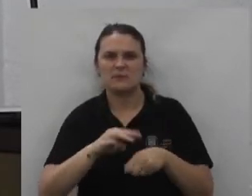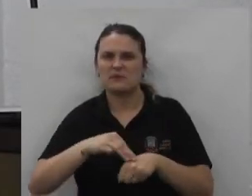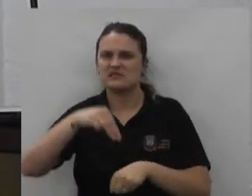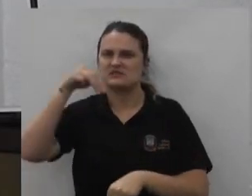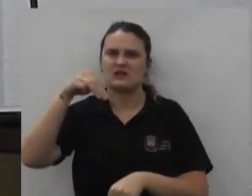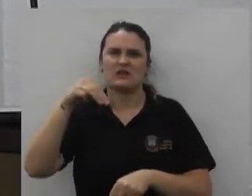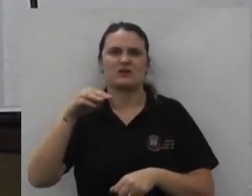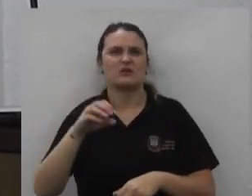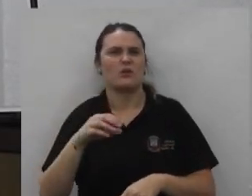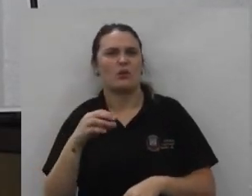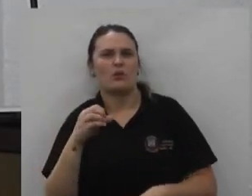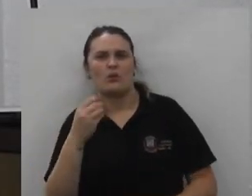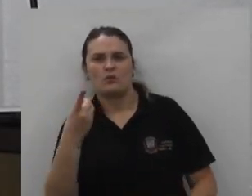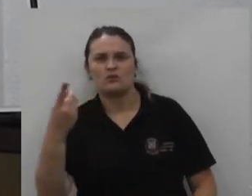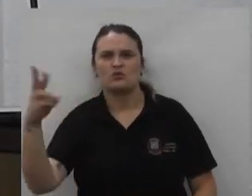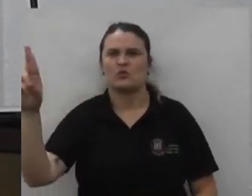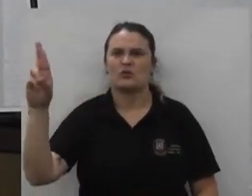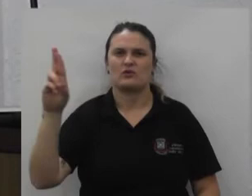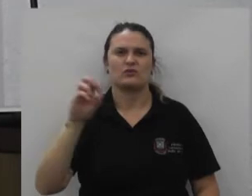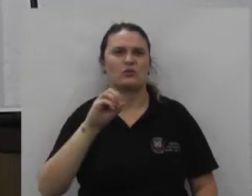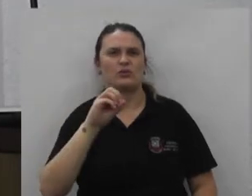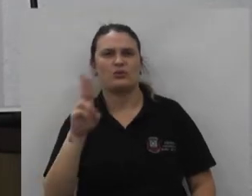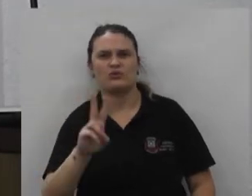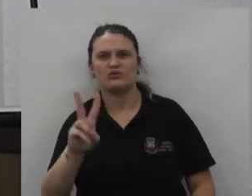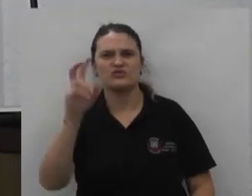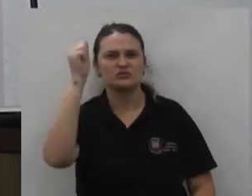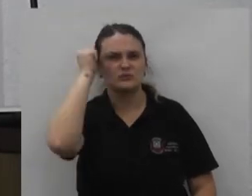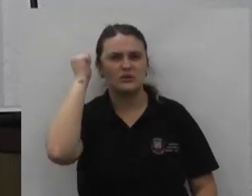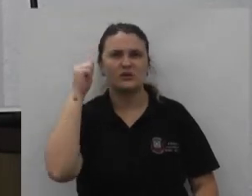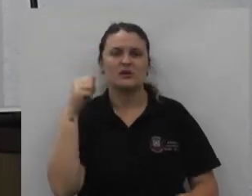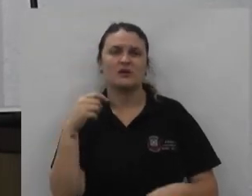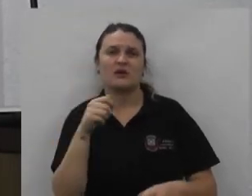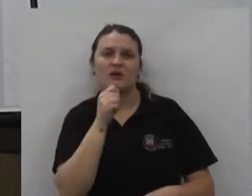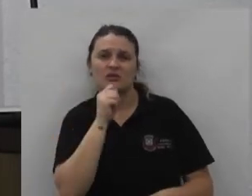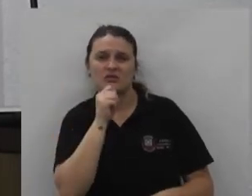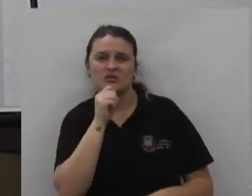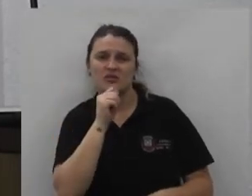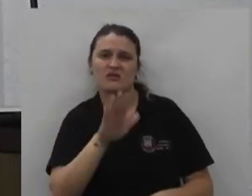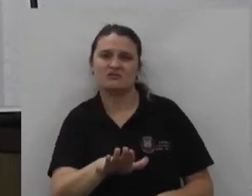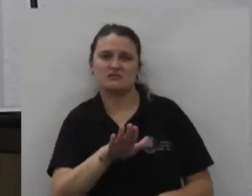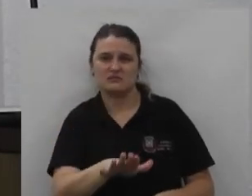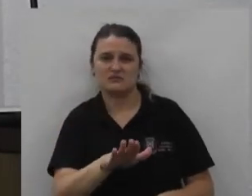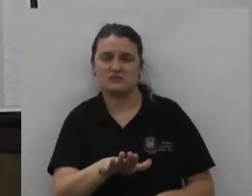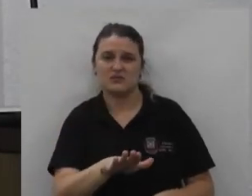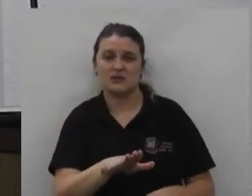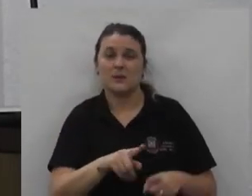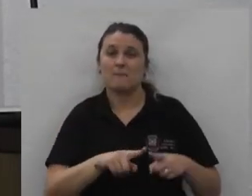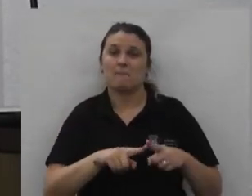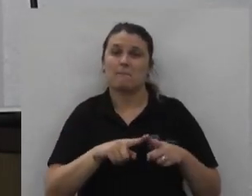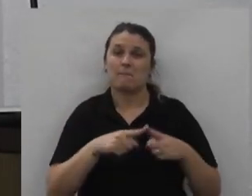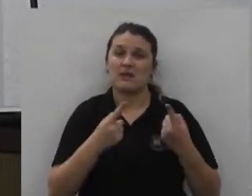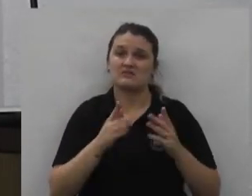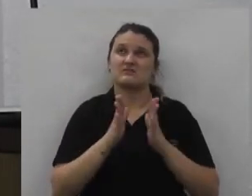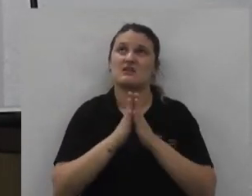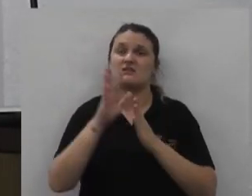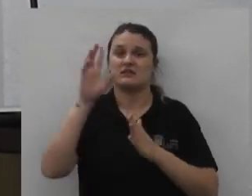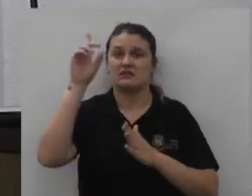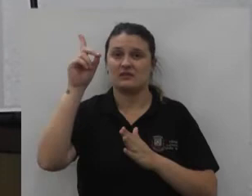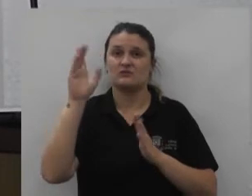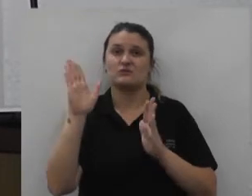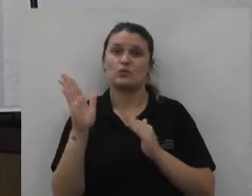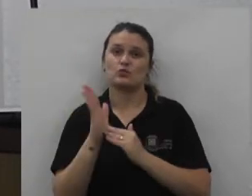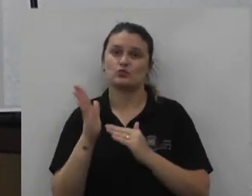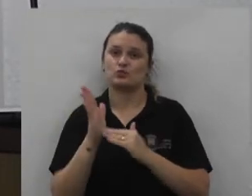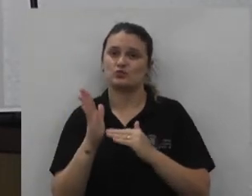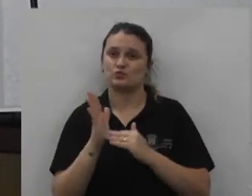mestrado doutorado ou vestibulares enquanto permanecer mas graças a Deus acredito tenha